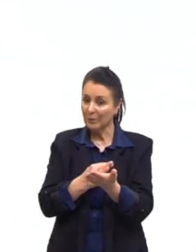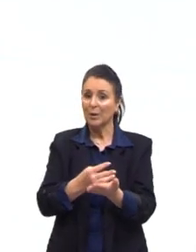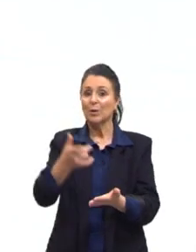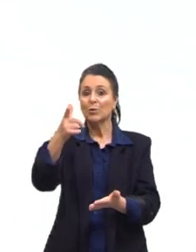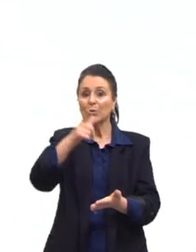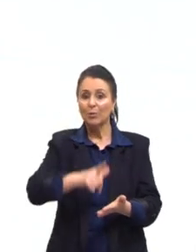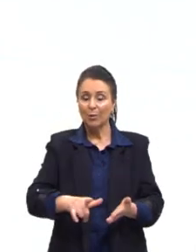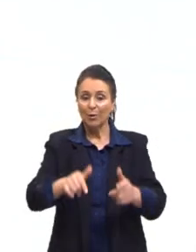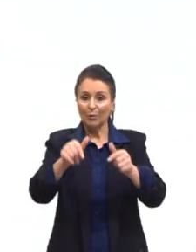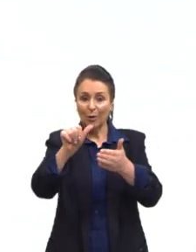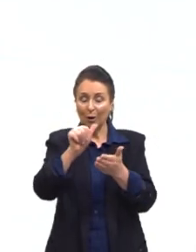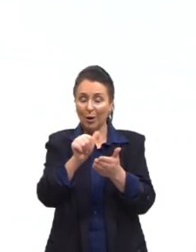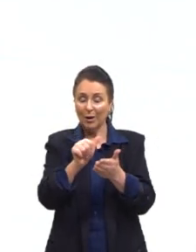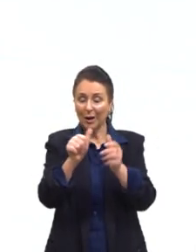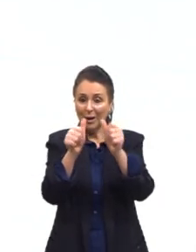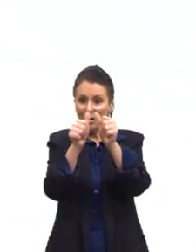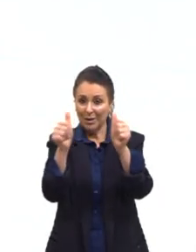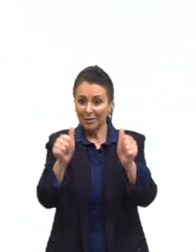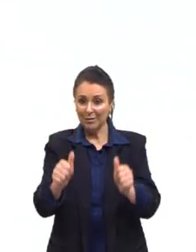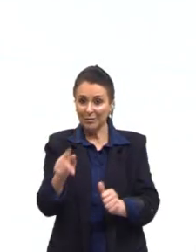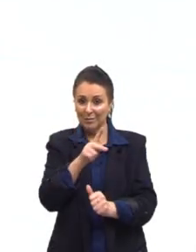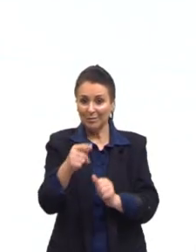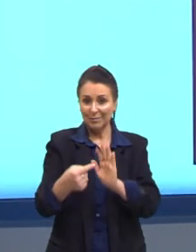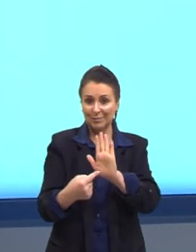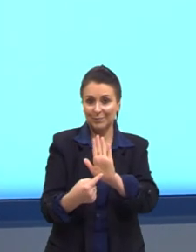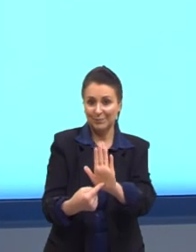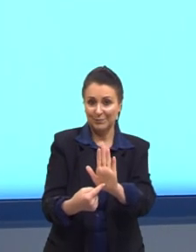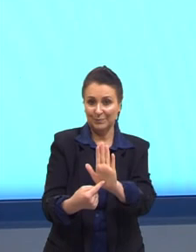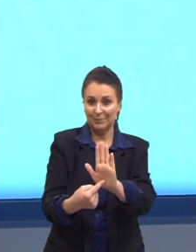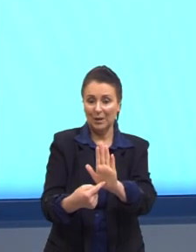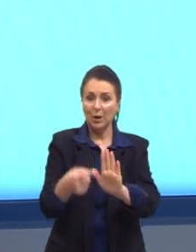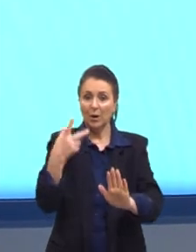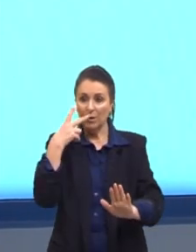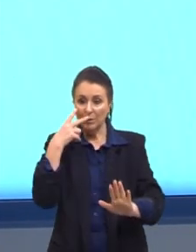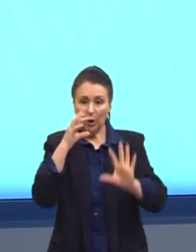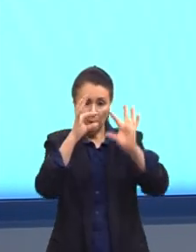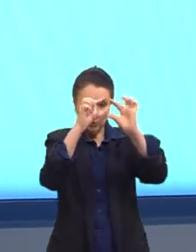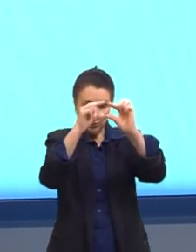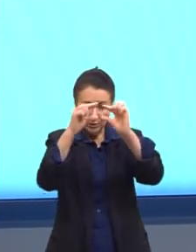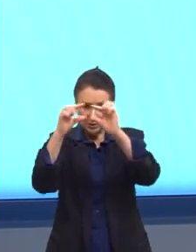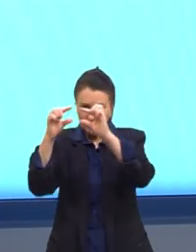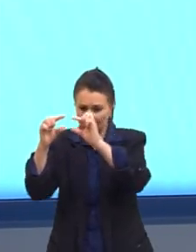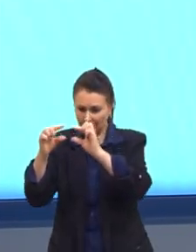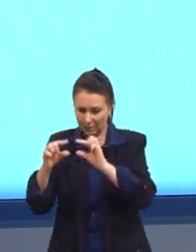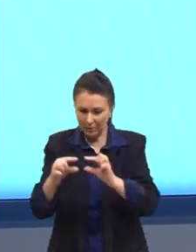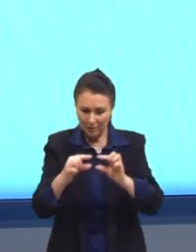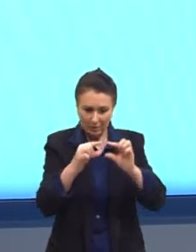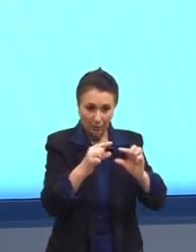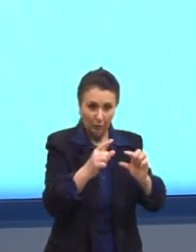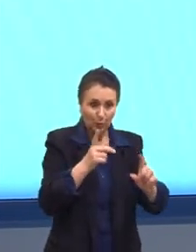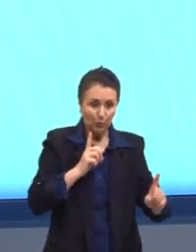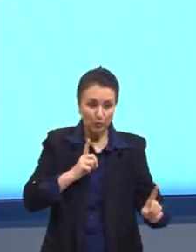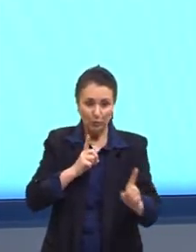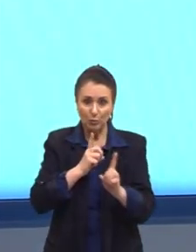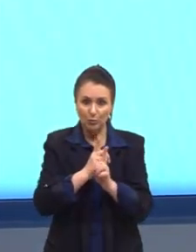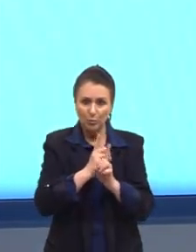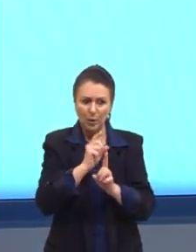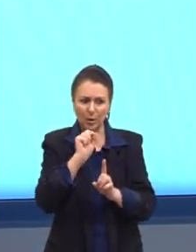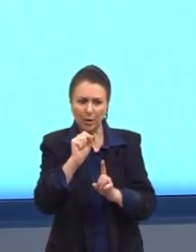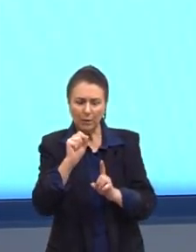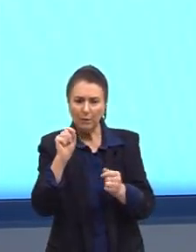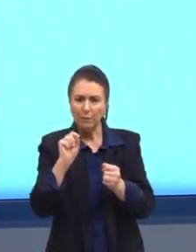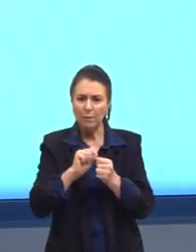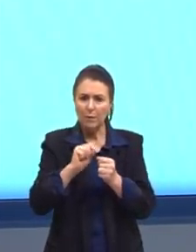ilustrando. É como se a gente fosse montar esse quebra-cabeça. Vamos desvendar um crime. A gente vai pegar